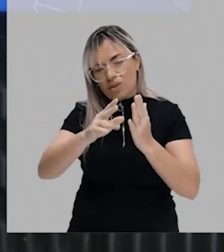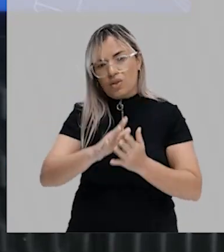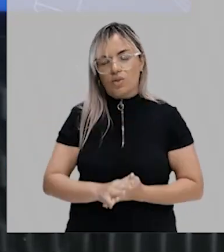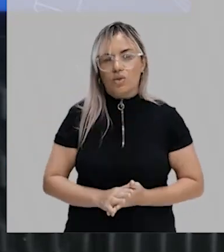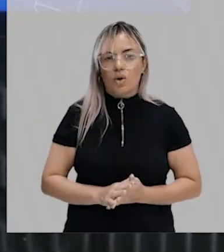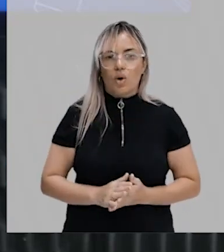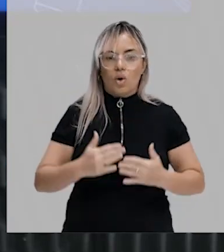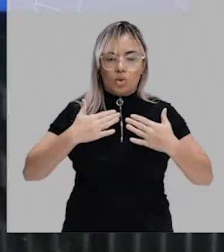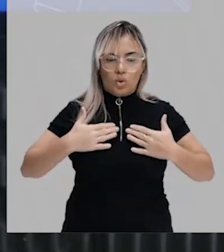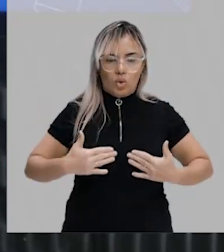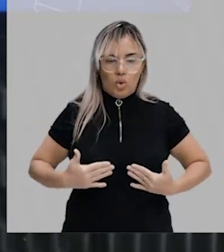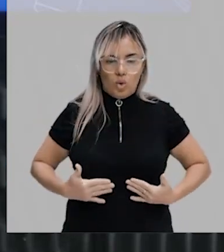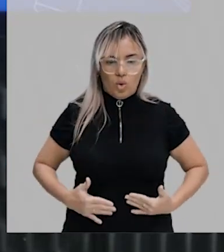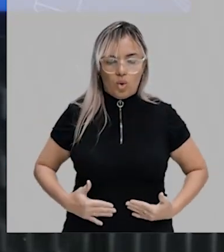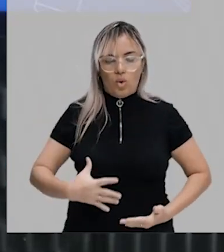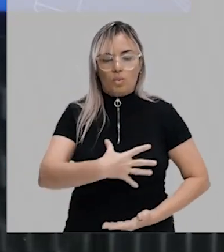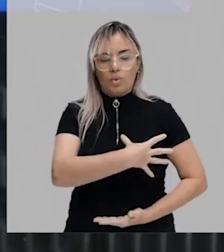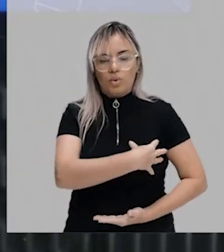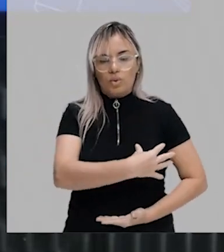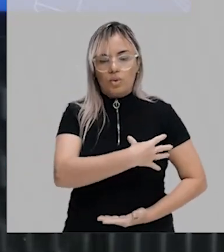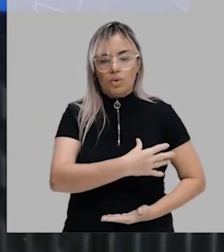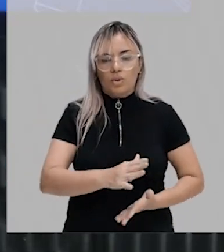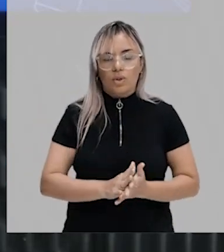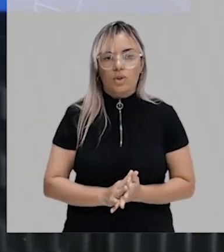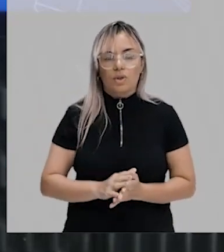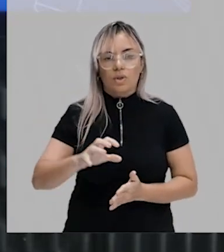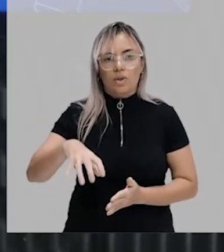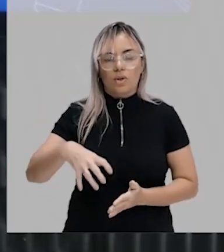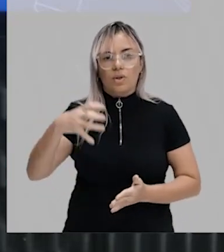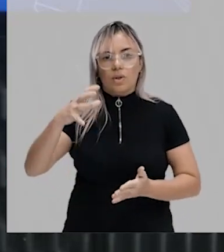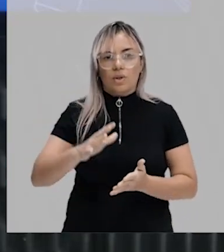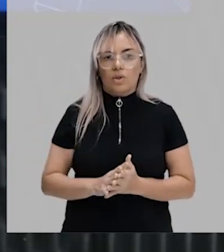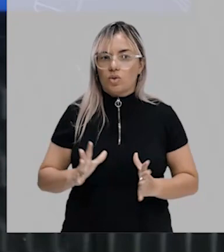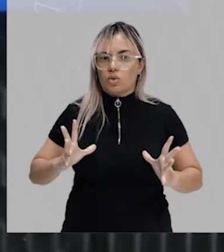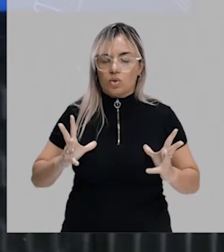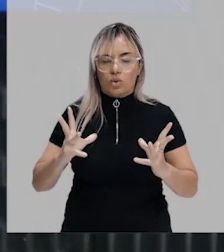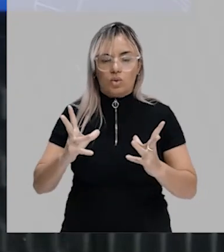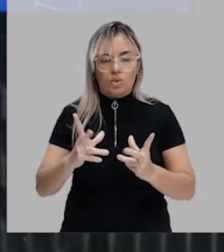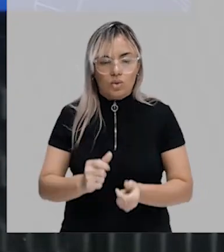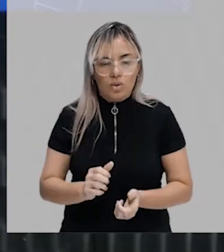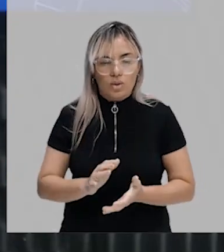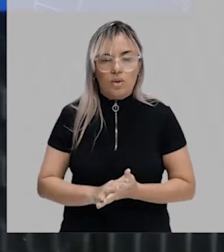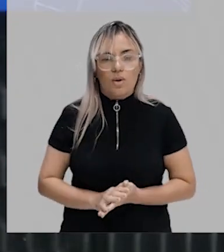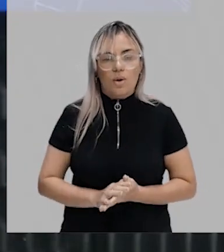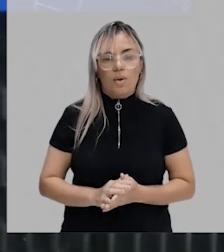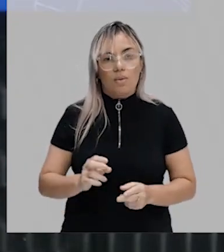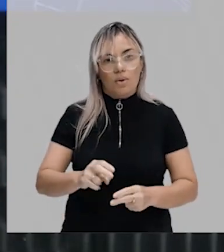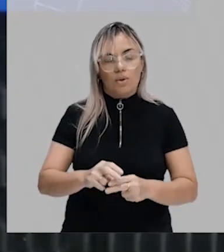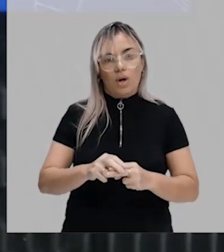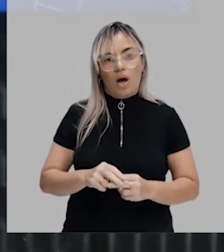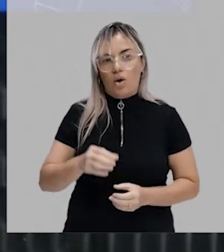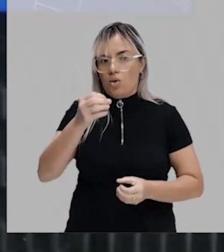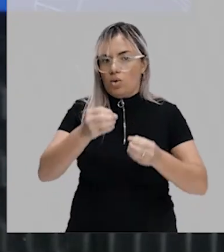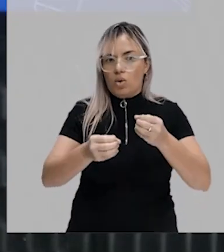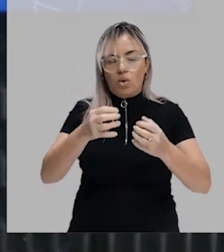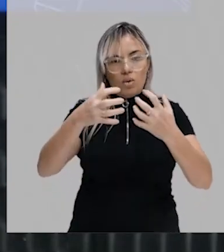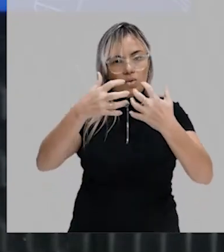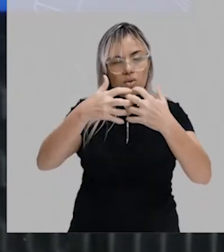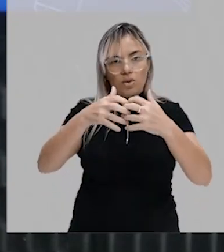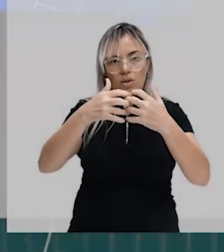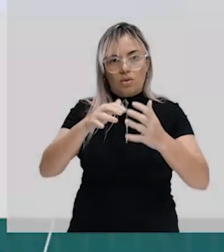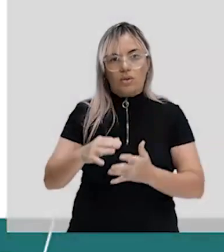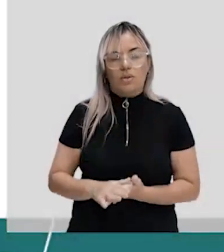Então, esse fechamento, ele tem que acontecer de maneira completa, senão o tubo nervoso não vai se formar. Se